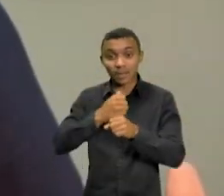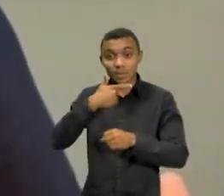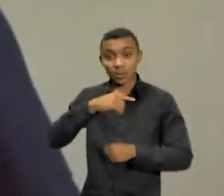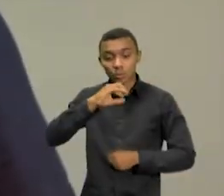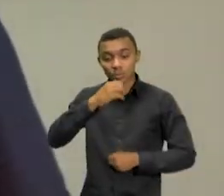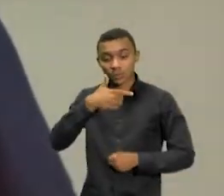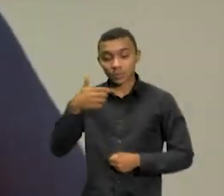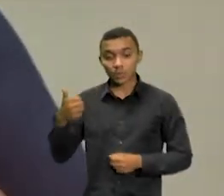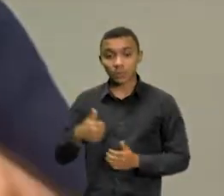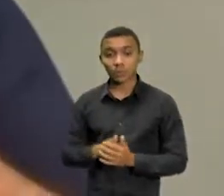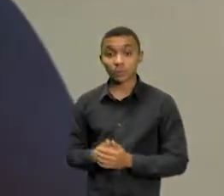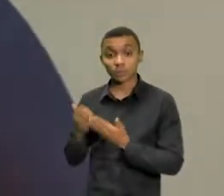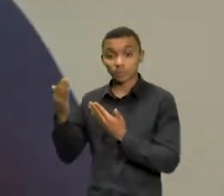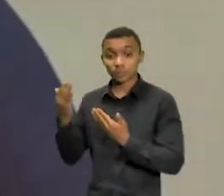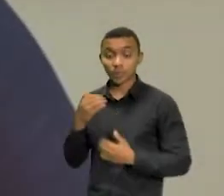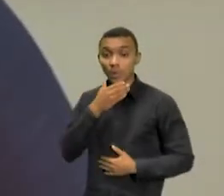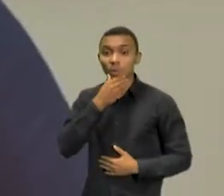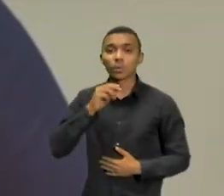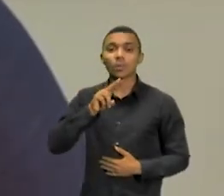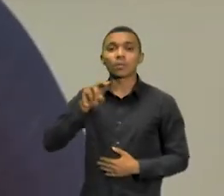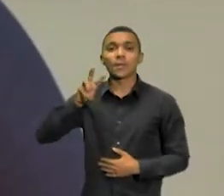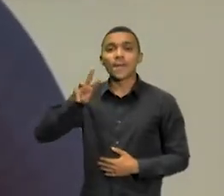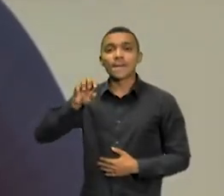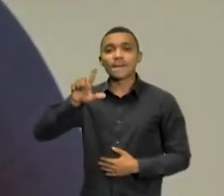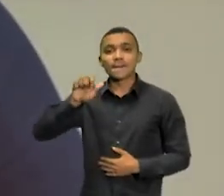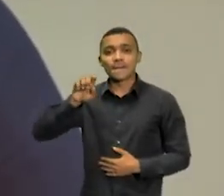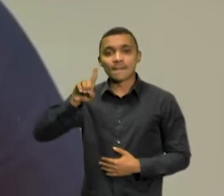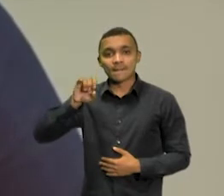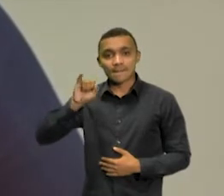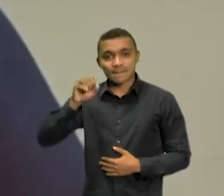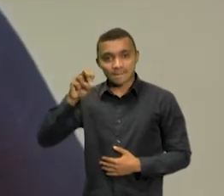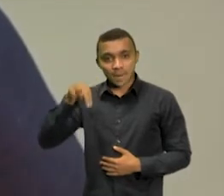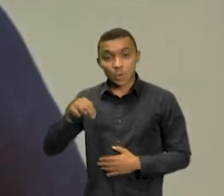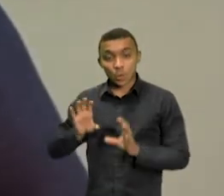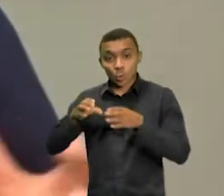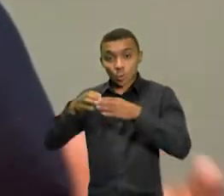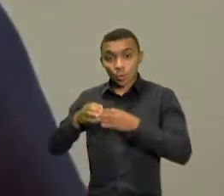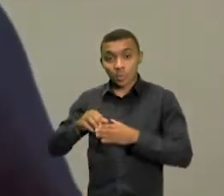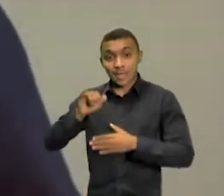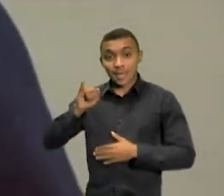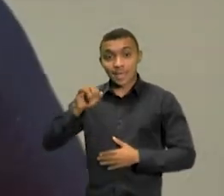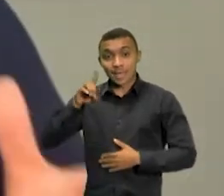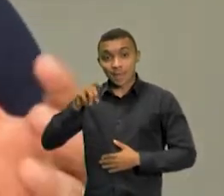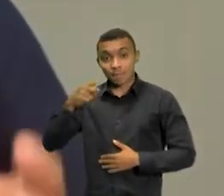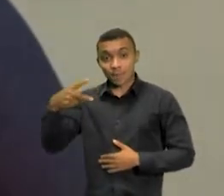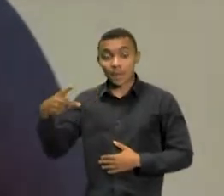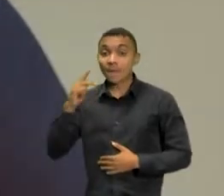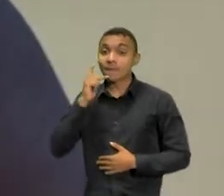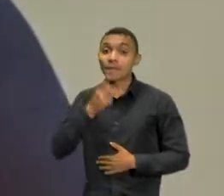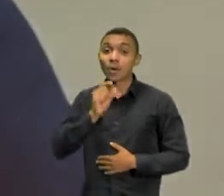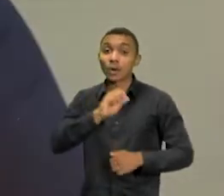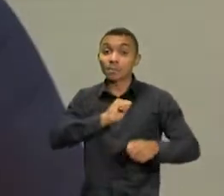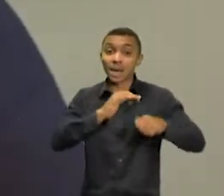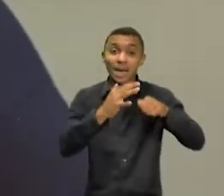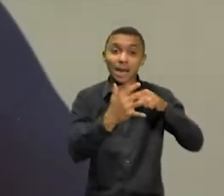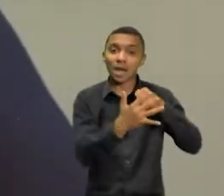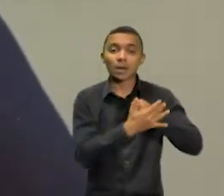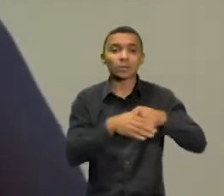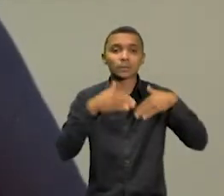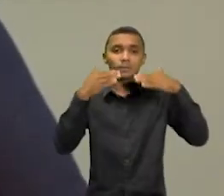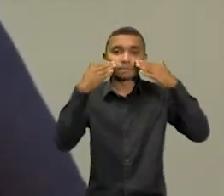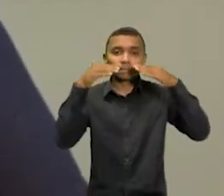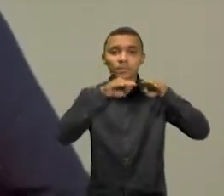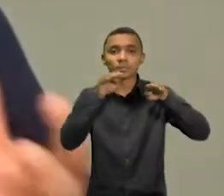presidente do Instituto de Desenvolvimento do Trabalho, o IDT, diz que a pandemia evidenciou a desigualdade entre